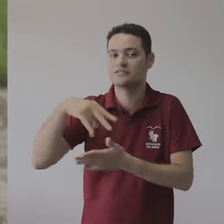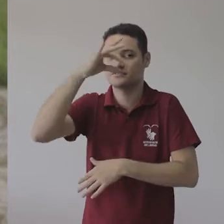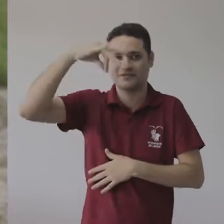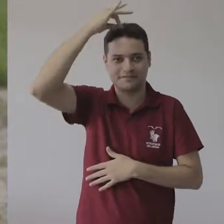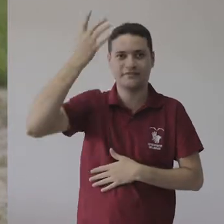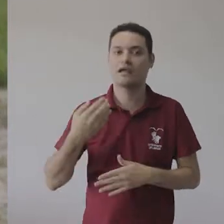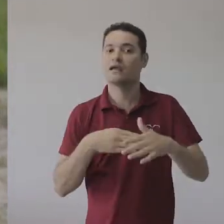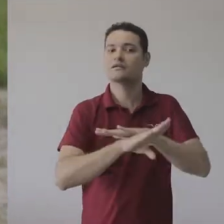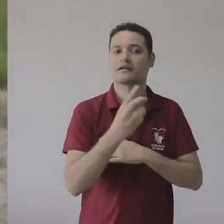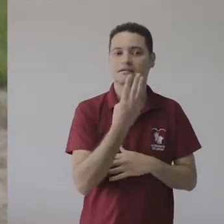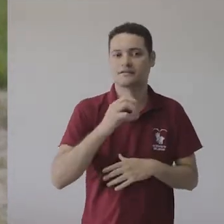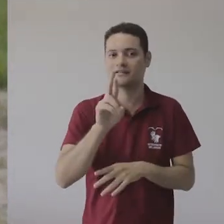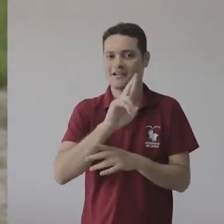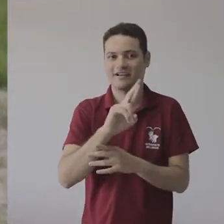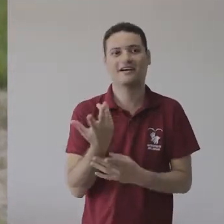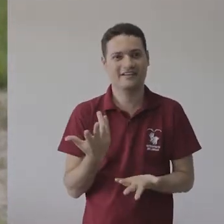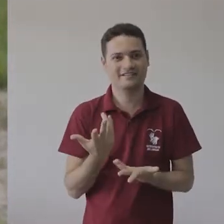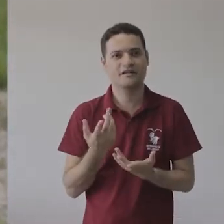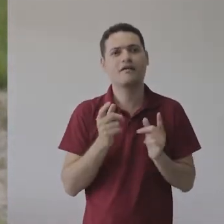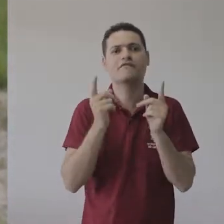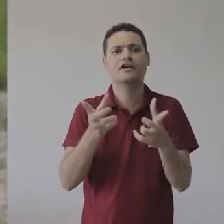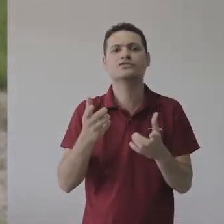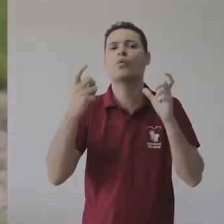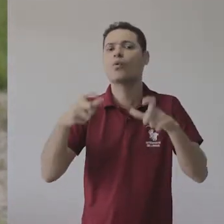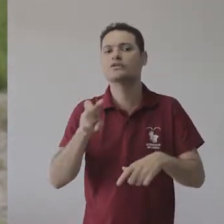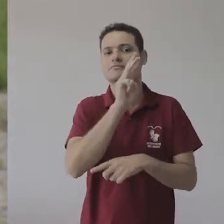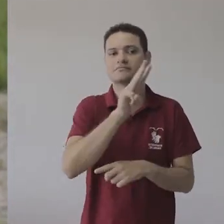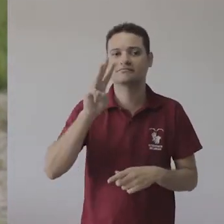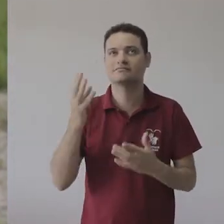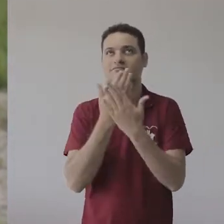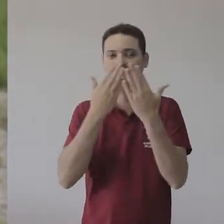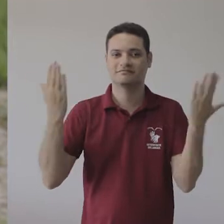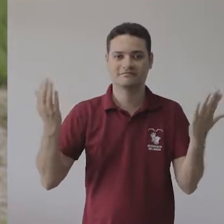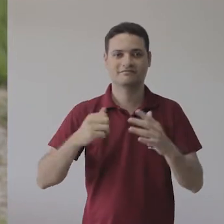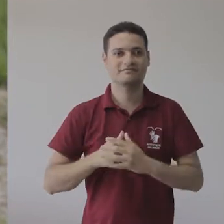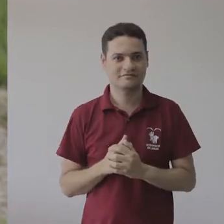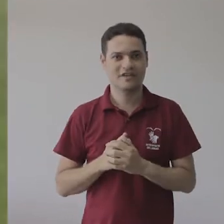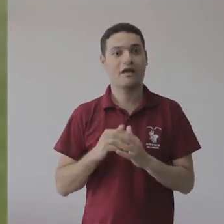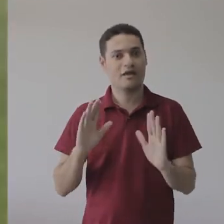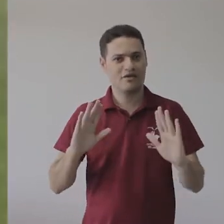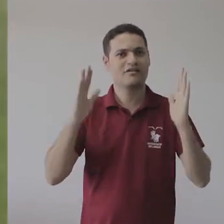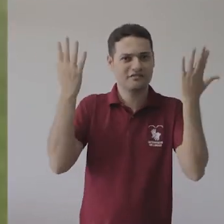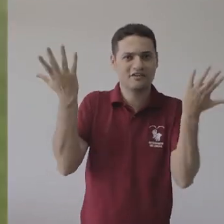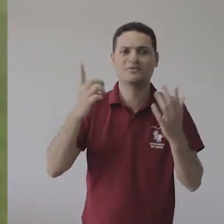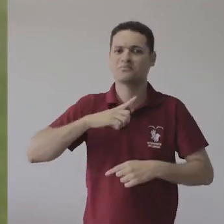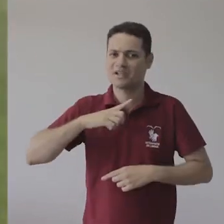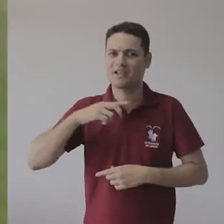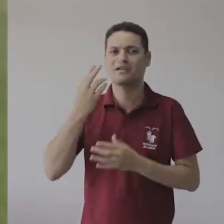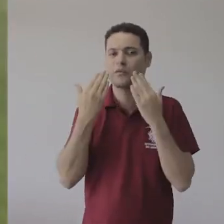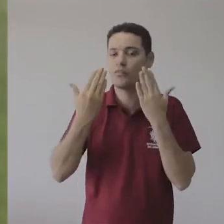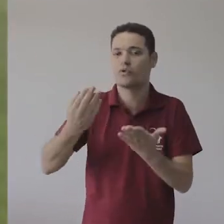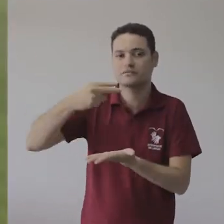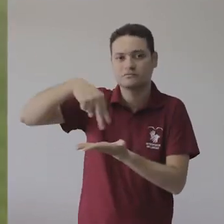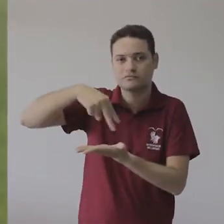Santo. Os ingressos custam 30 reais a inteira e estão à venda no site tudos.com.br. No evento, serão apresentadas